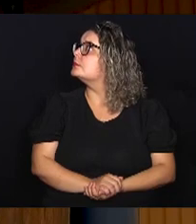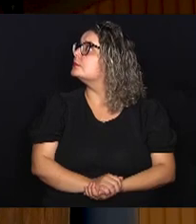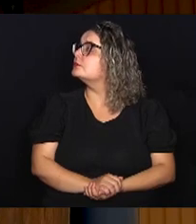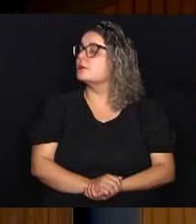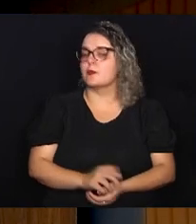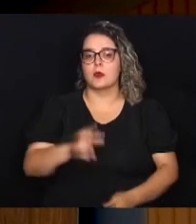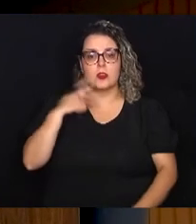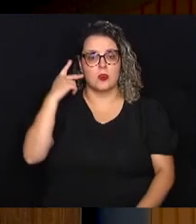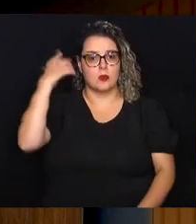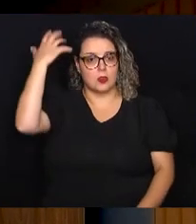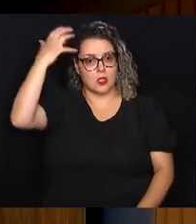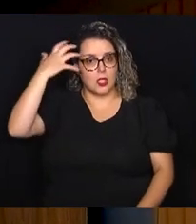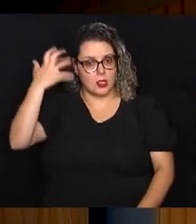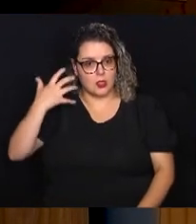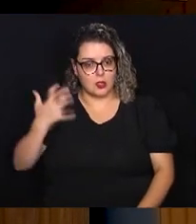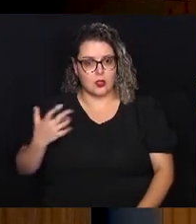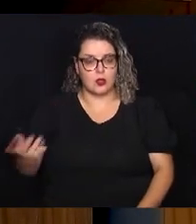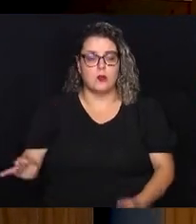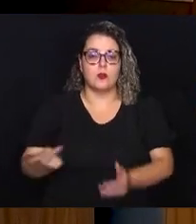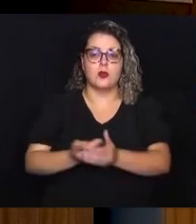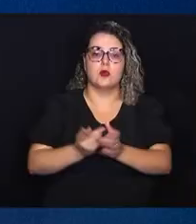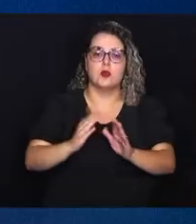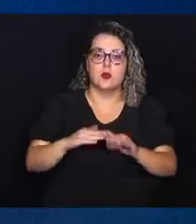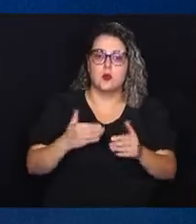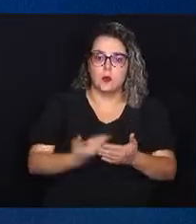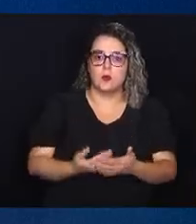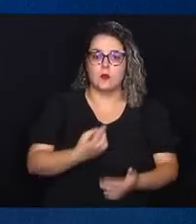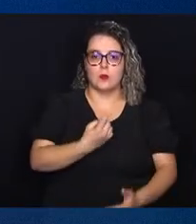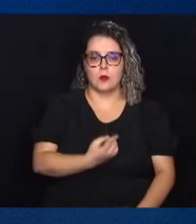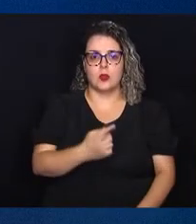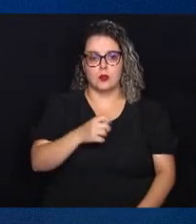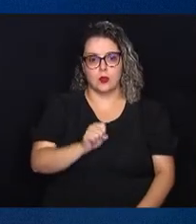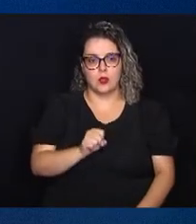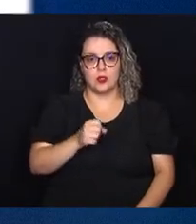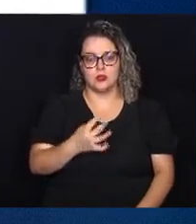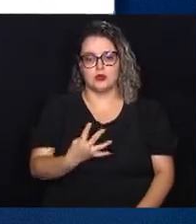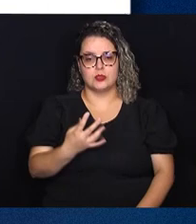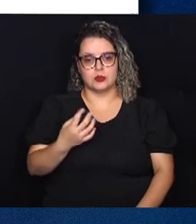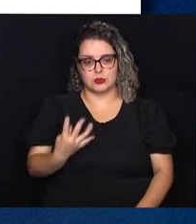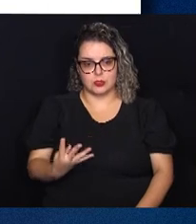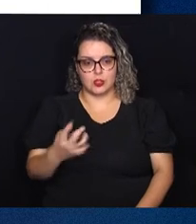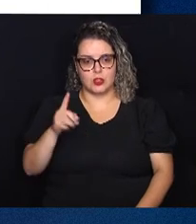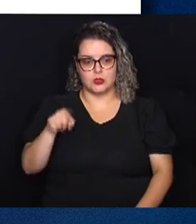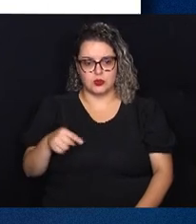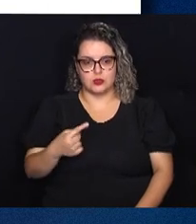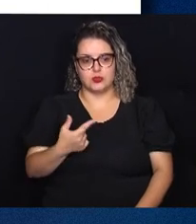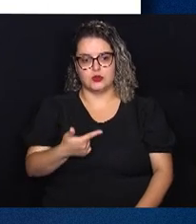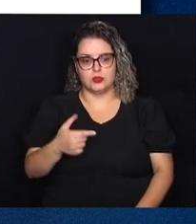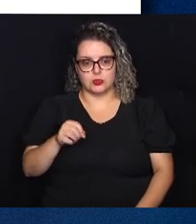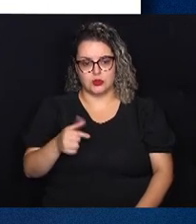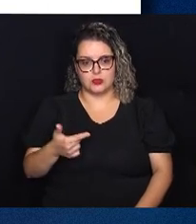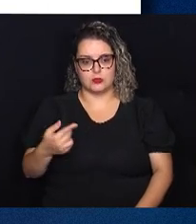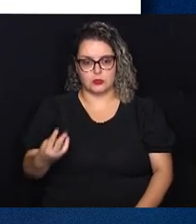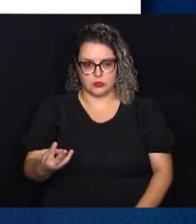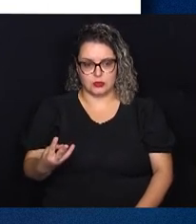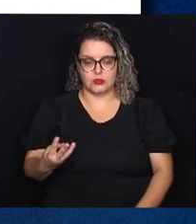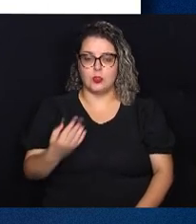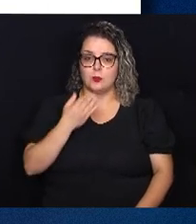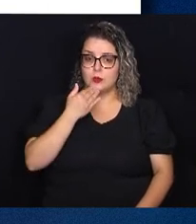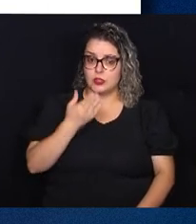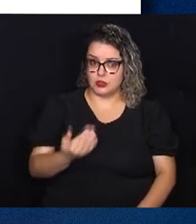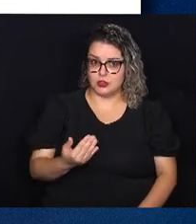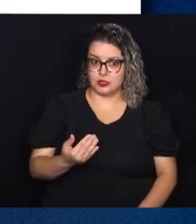A vereadora Guida Calisto protocolou o requerimento 1844 de 2023,